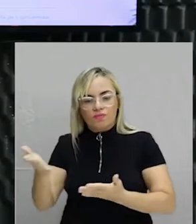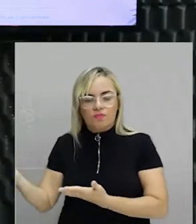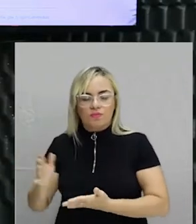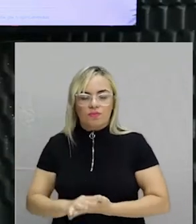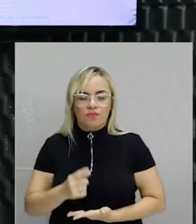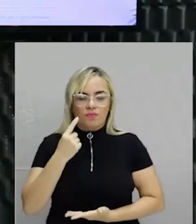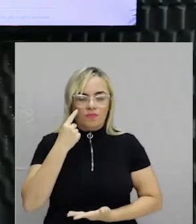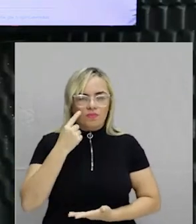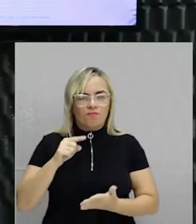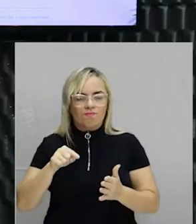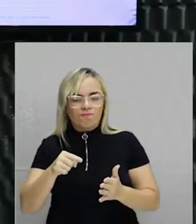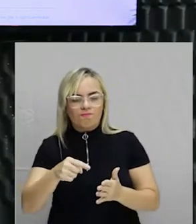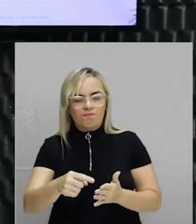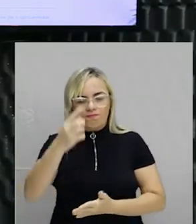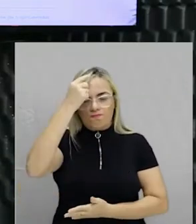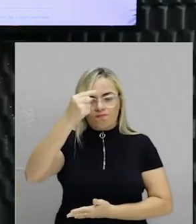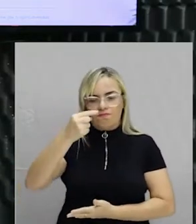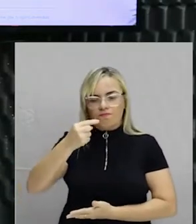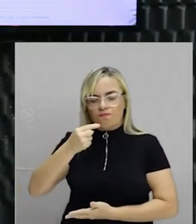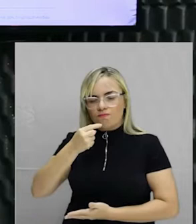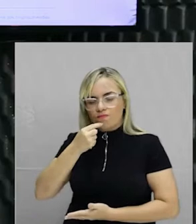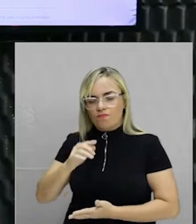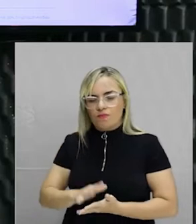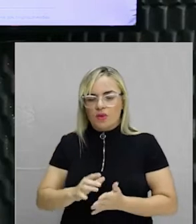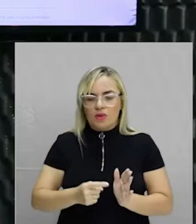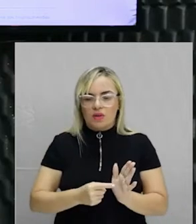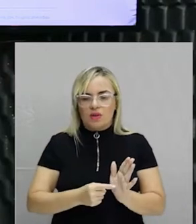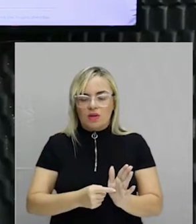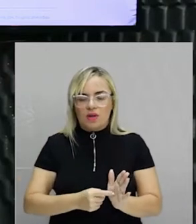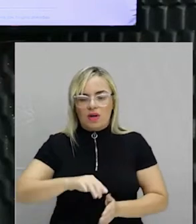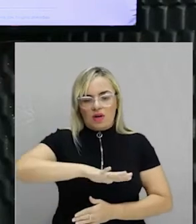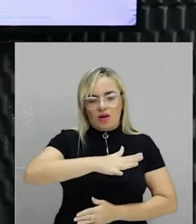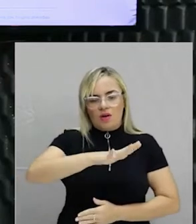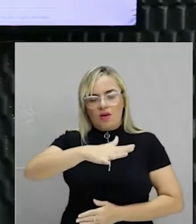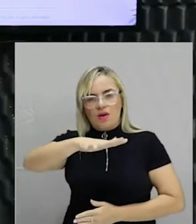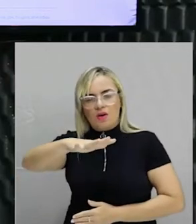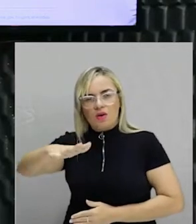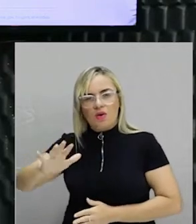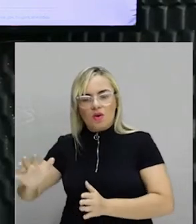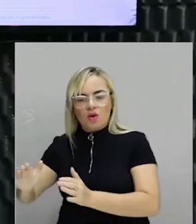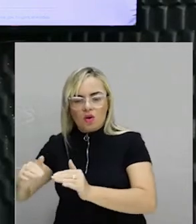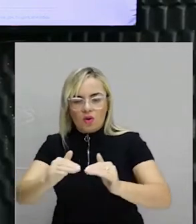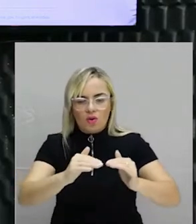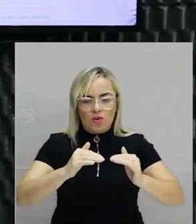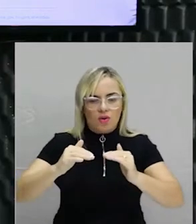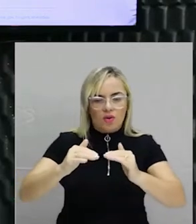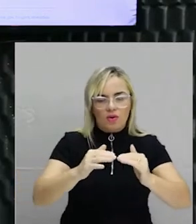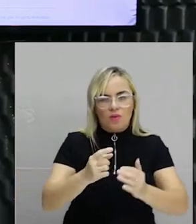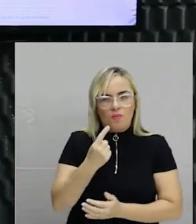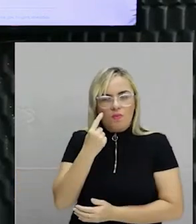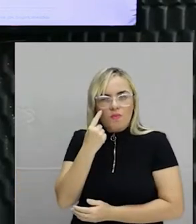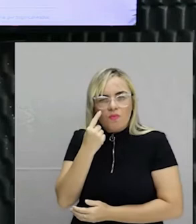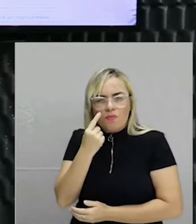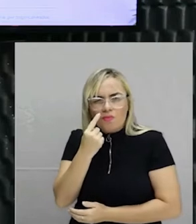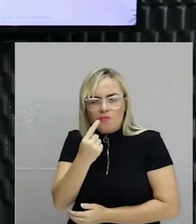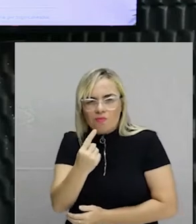Vistas ao longe, as figuras destacam-se na paisagem como um conjunto homogêneo. À medida que o observador se aproxima, cada figura vai se